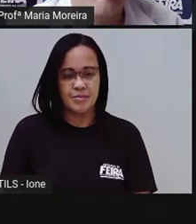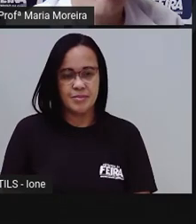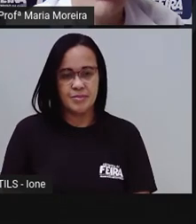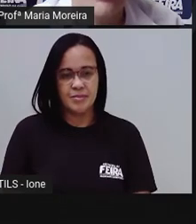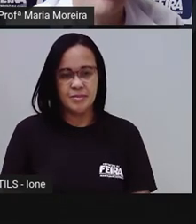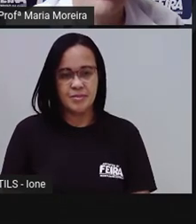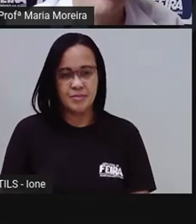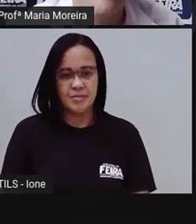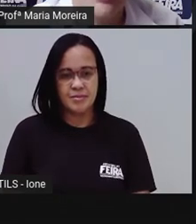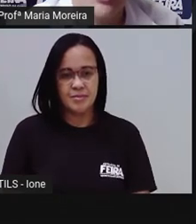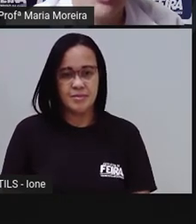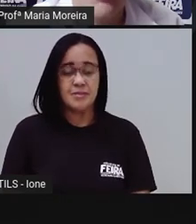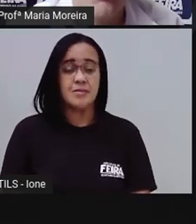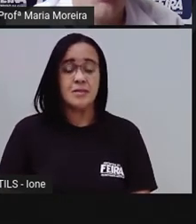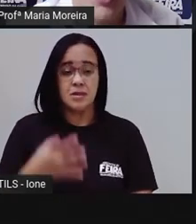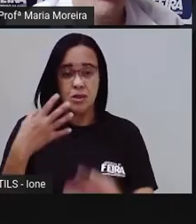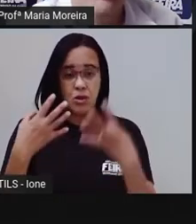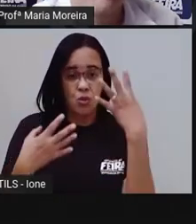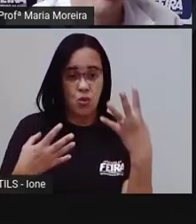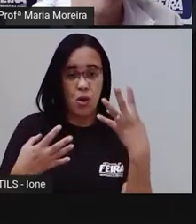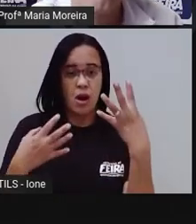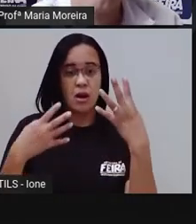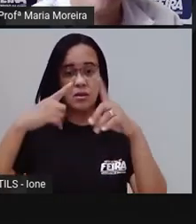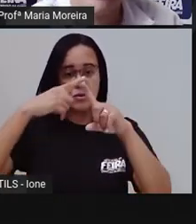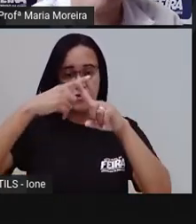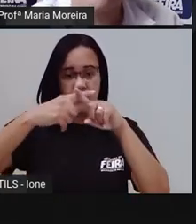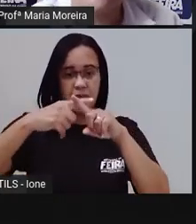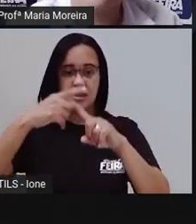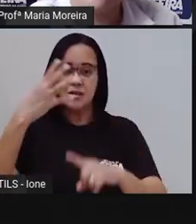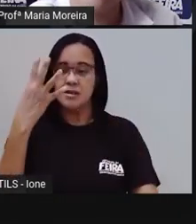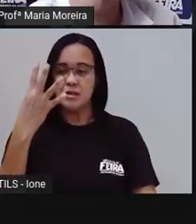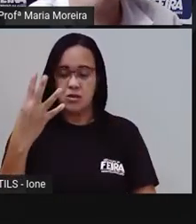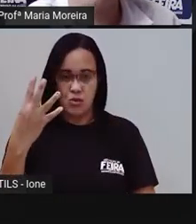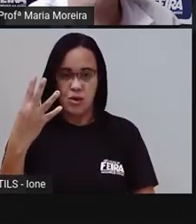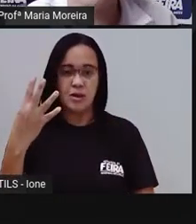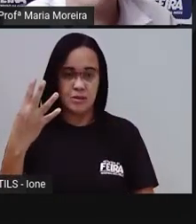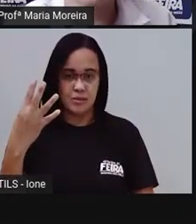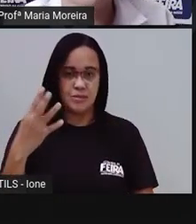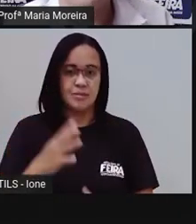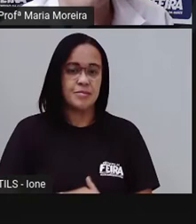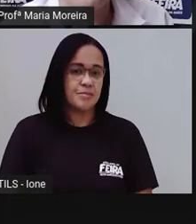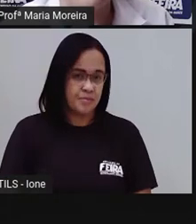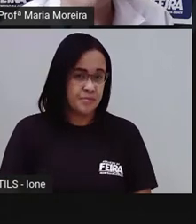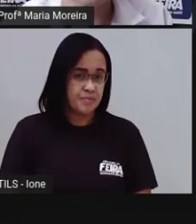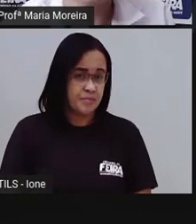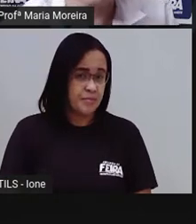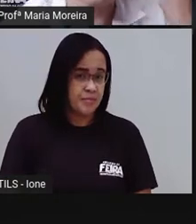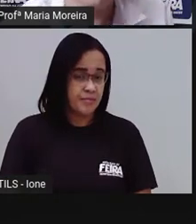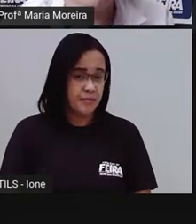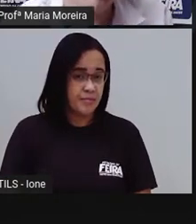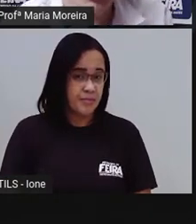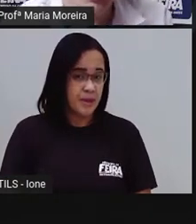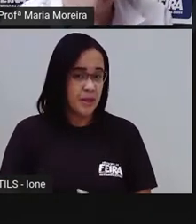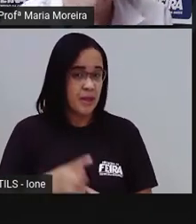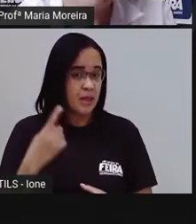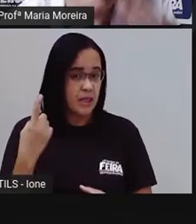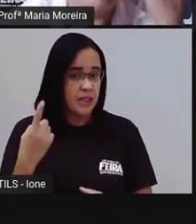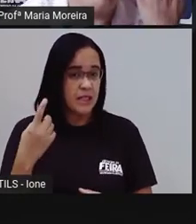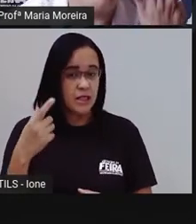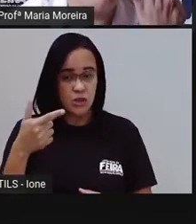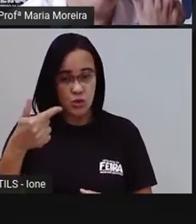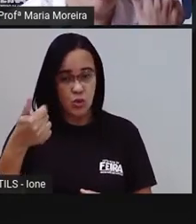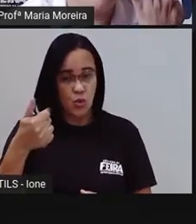Quatro vezes quatro. Mais, aqui seriam quantos? Se três tem doze. Eu somei mais um carro.